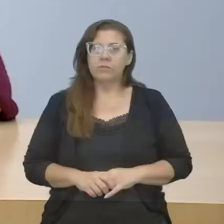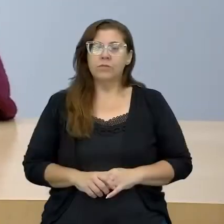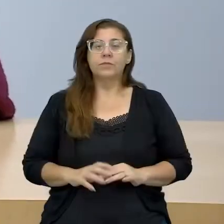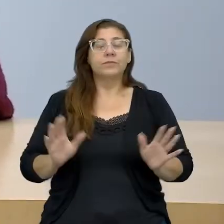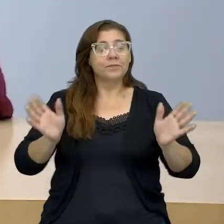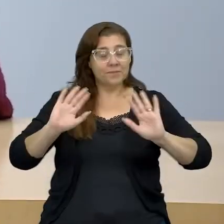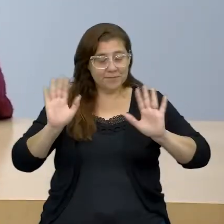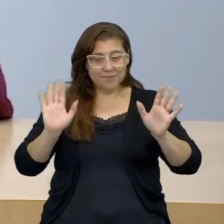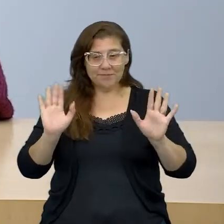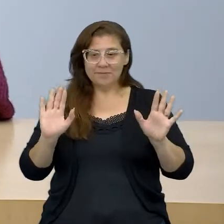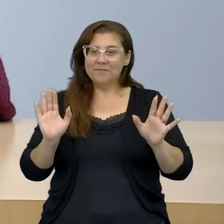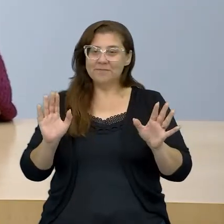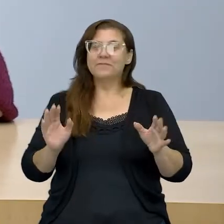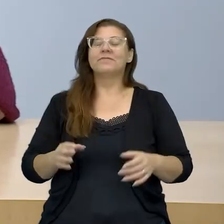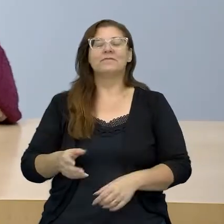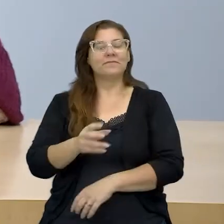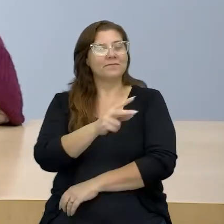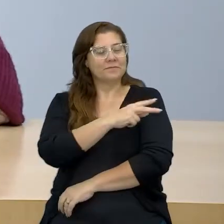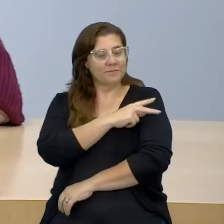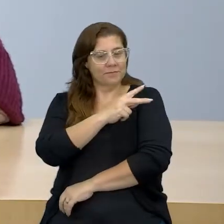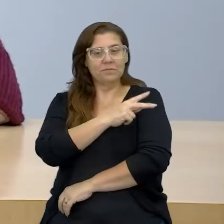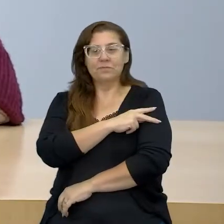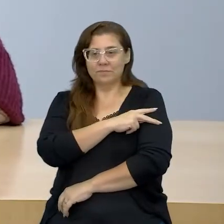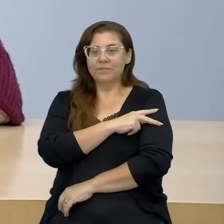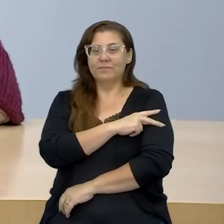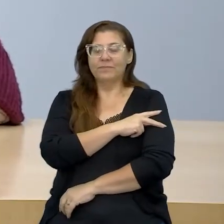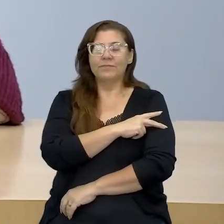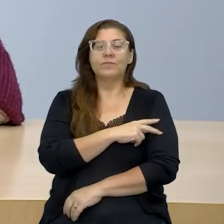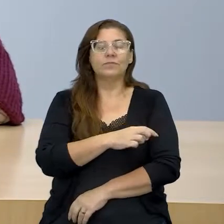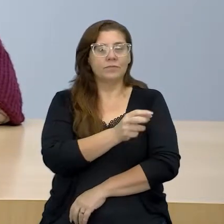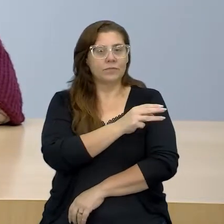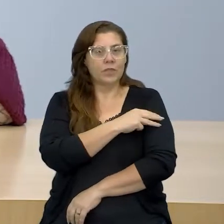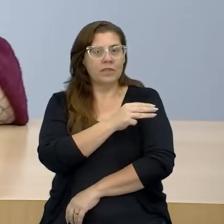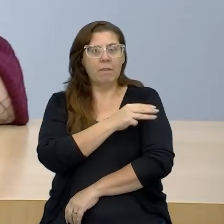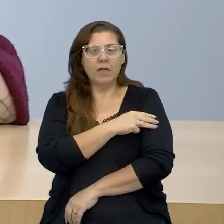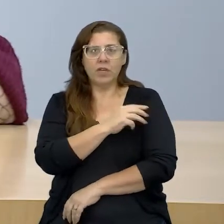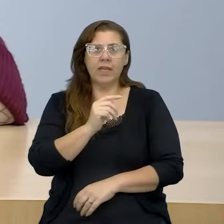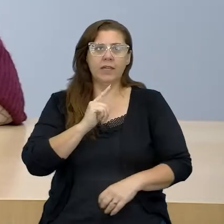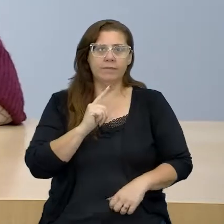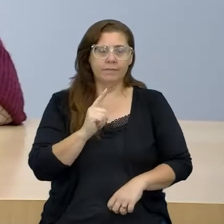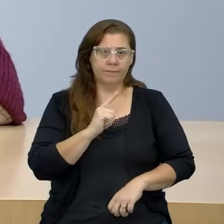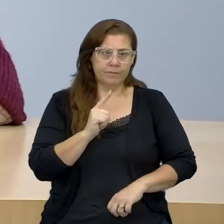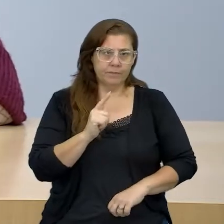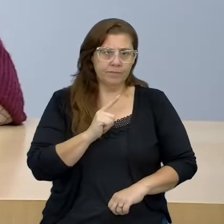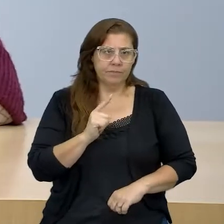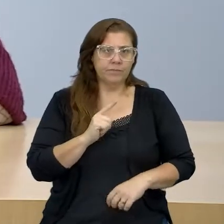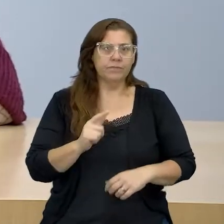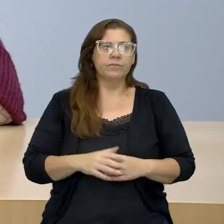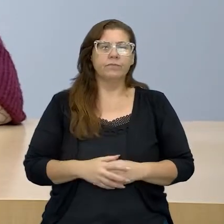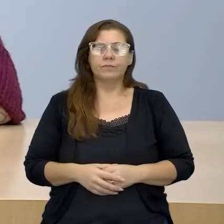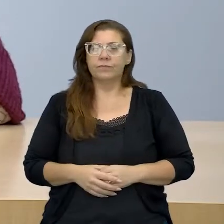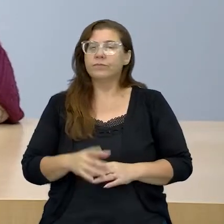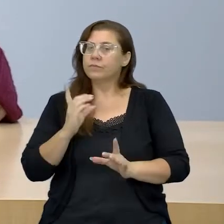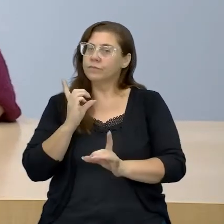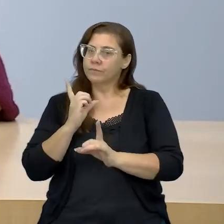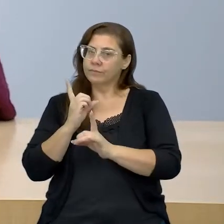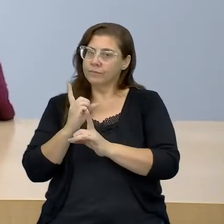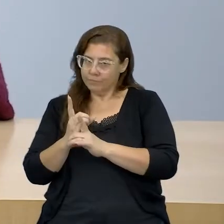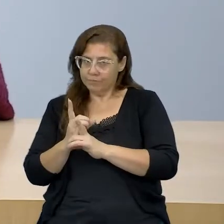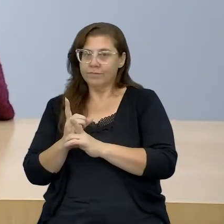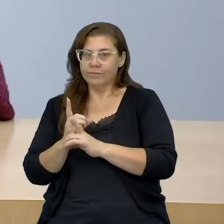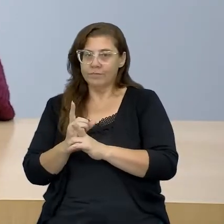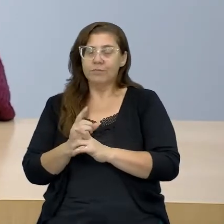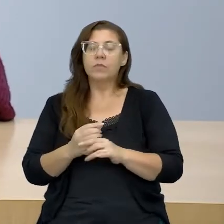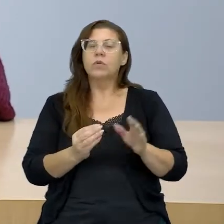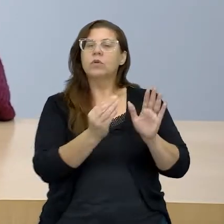Alô, alô, pessoal da segunda série do Ensino Médio, sejam bem-vindas, bem-vindos ao nosso encontro, aqui do nosso